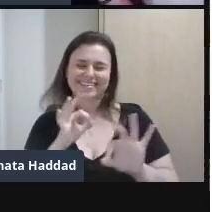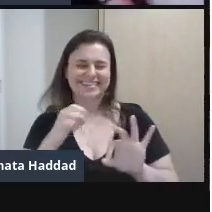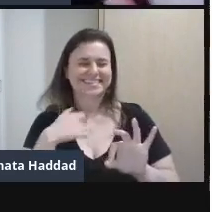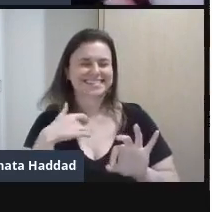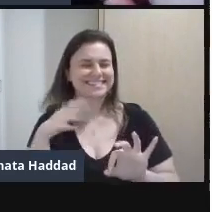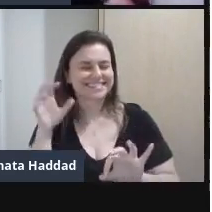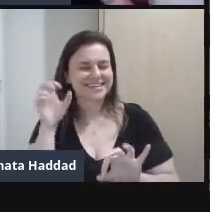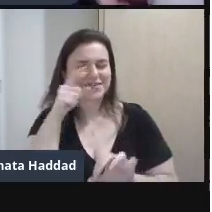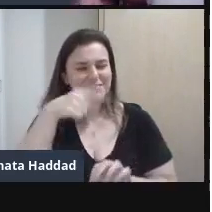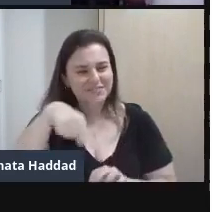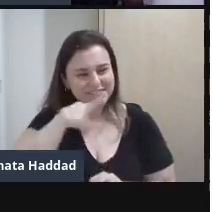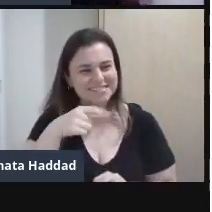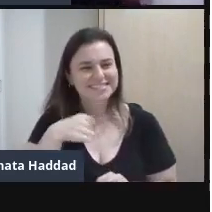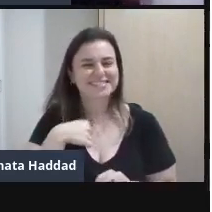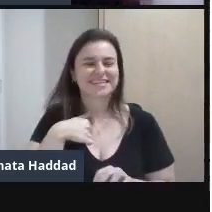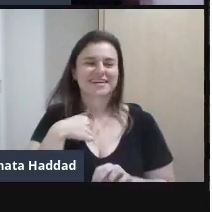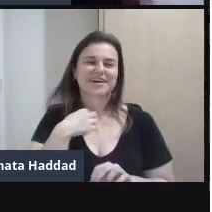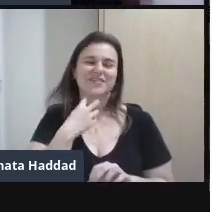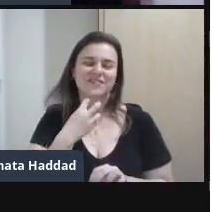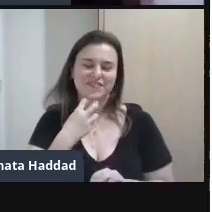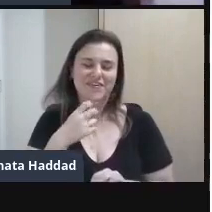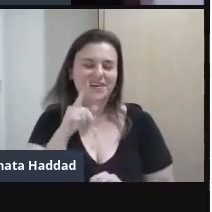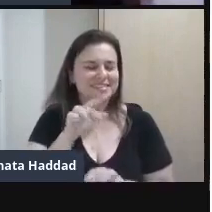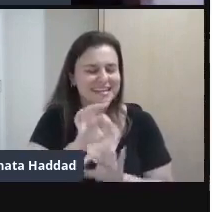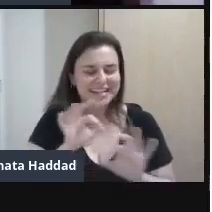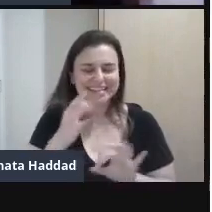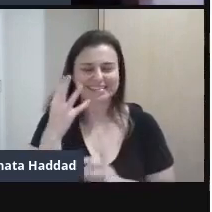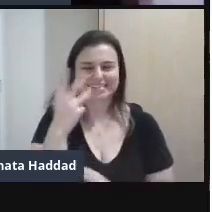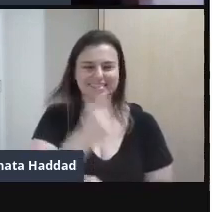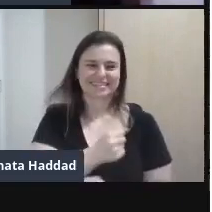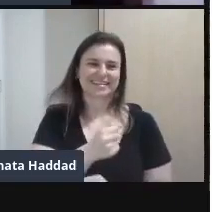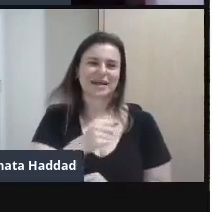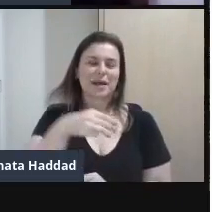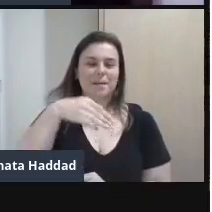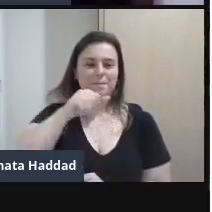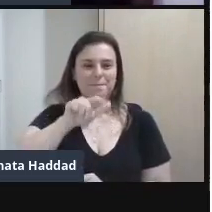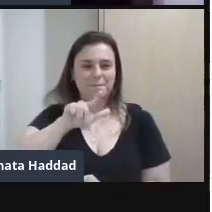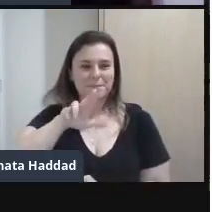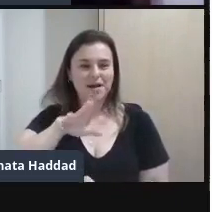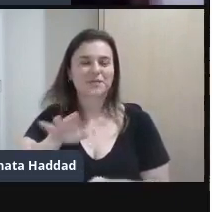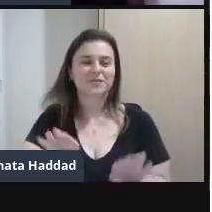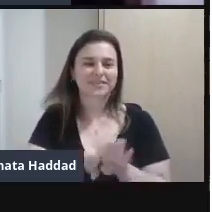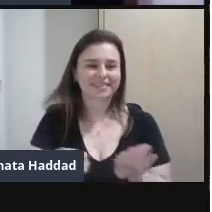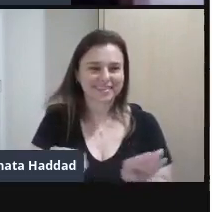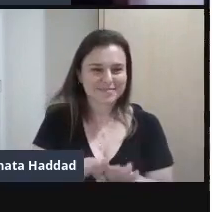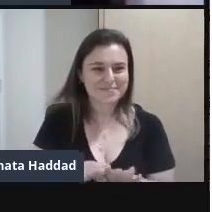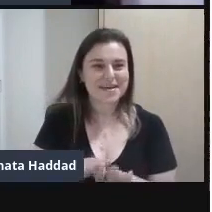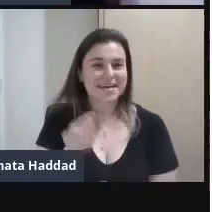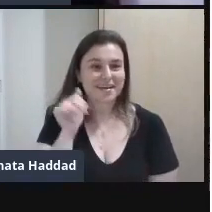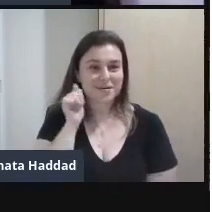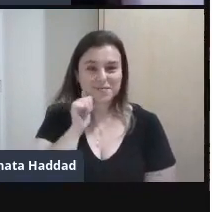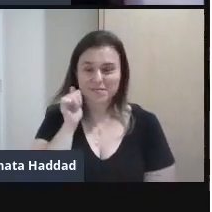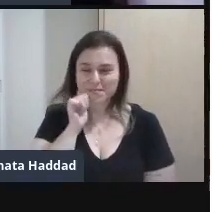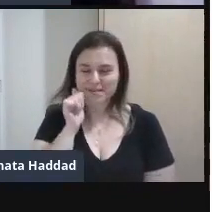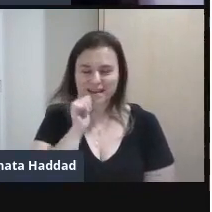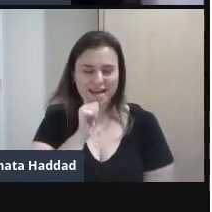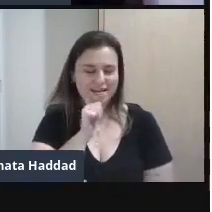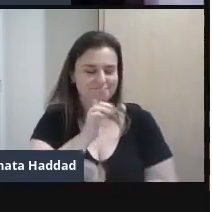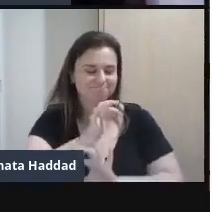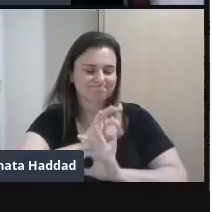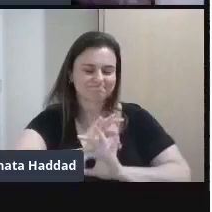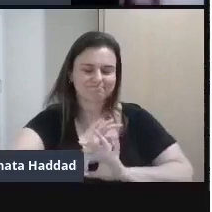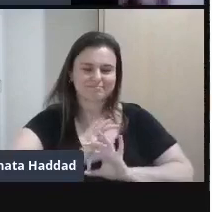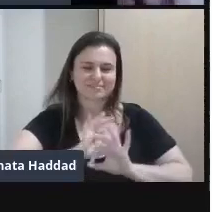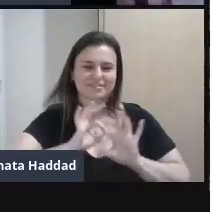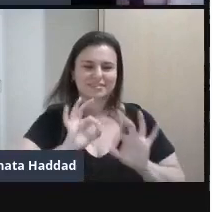inspiração Maravilha Malu tá aqui Nossa grande inspiradora também Uma mulher incrível Super assim